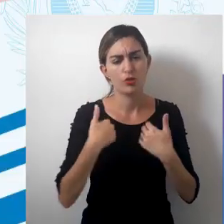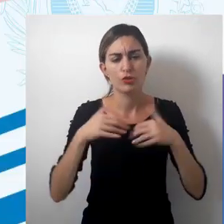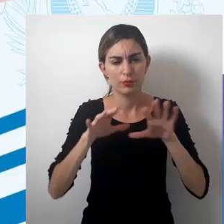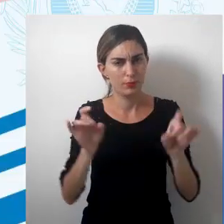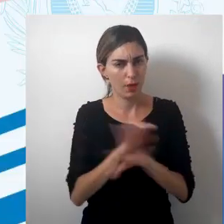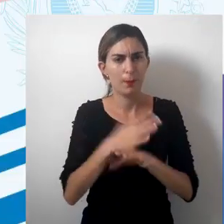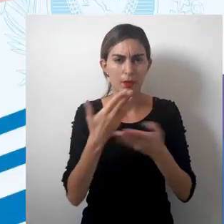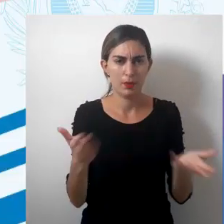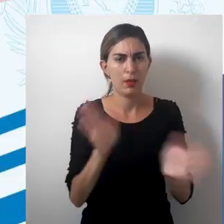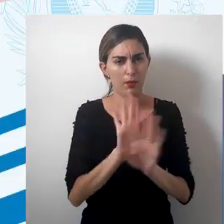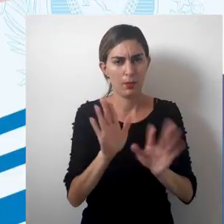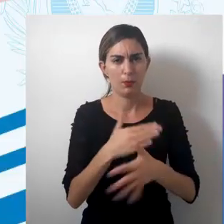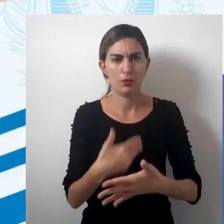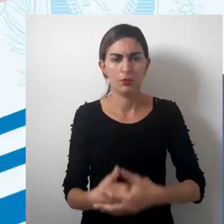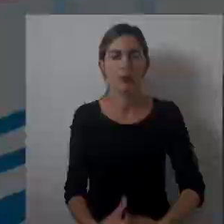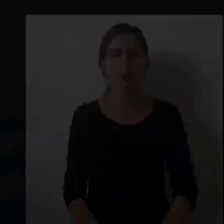gente vai ficando por aqui, até a próxima!